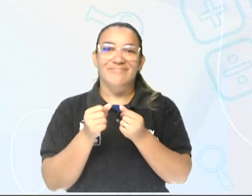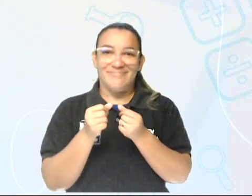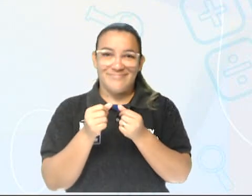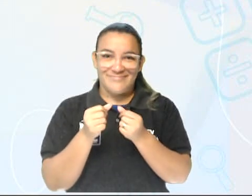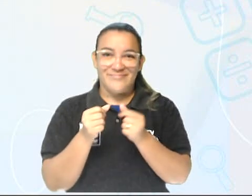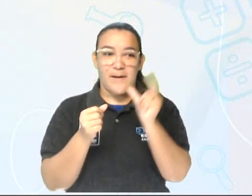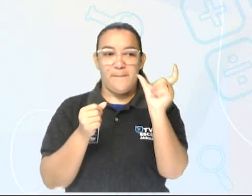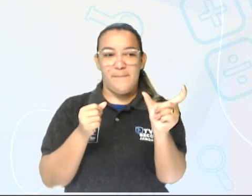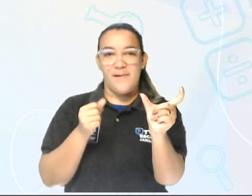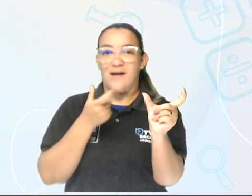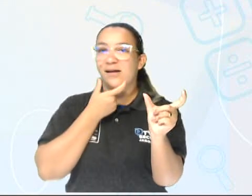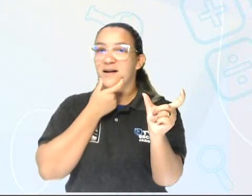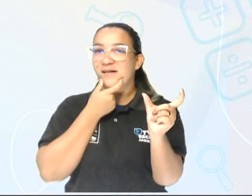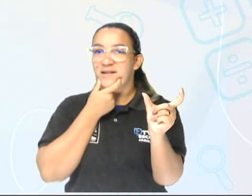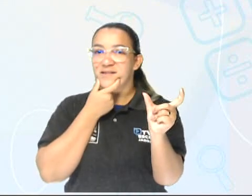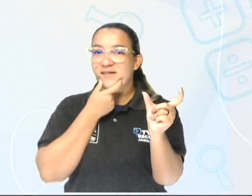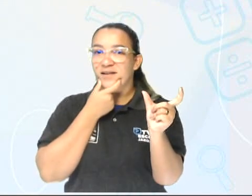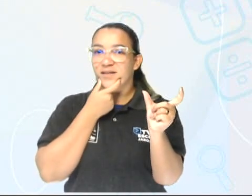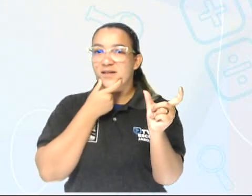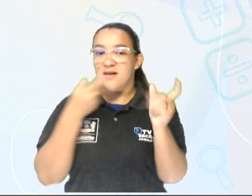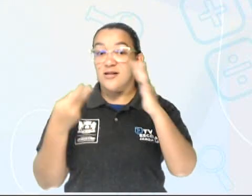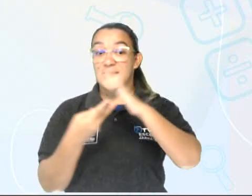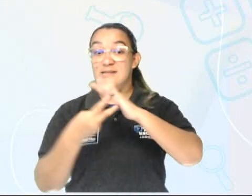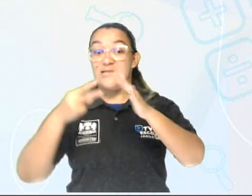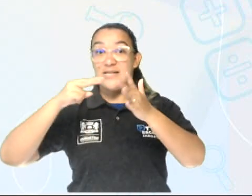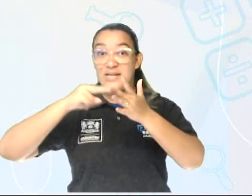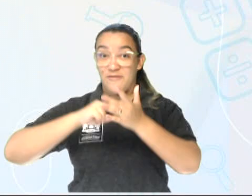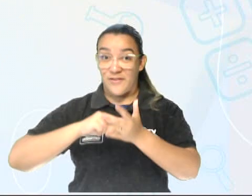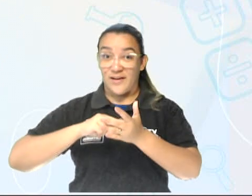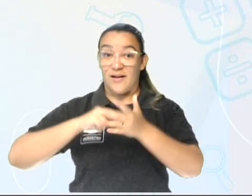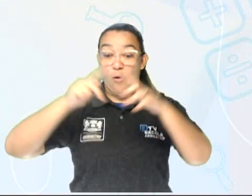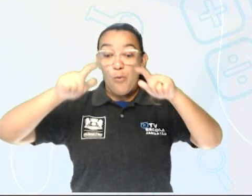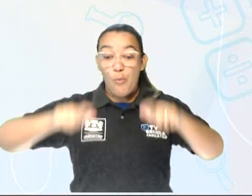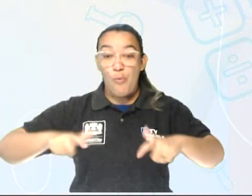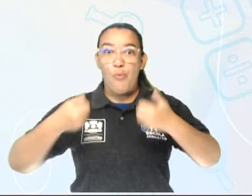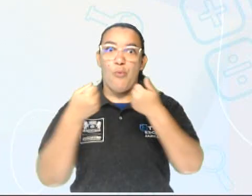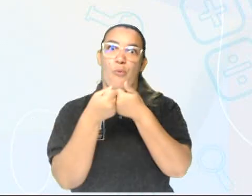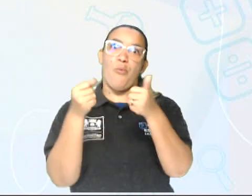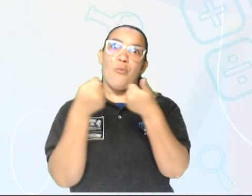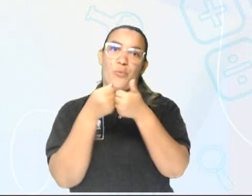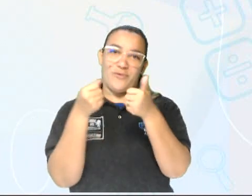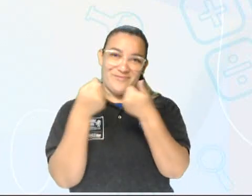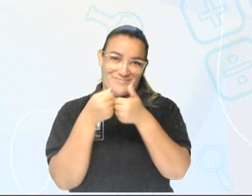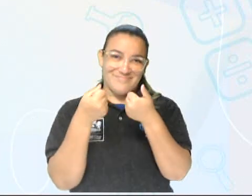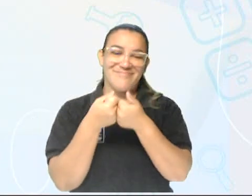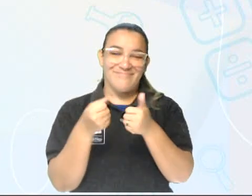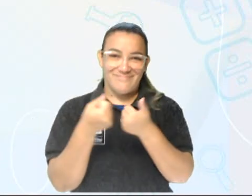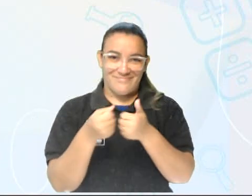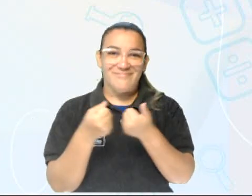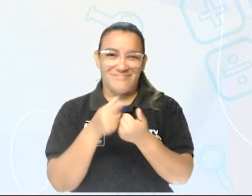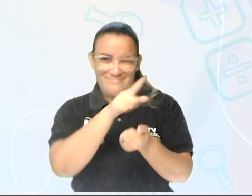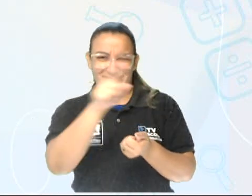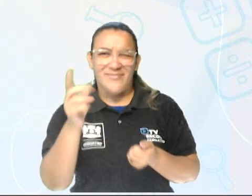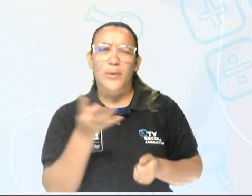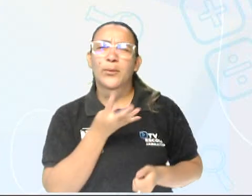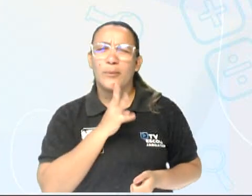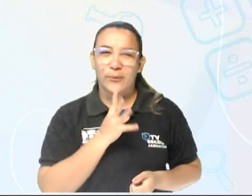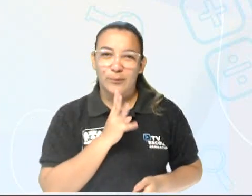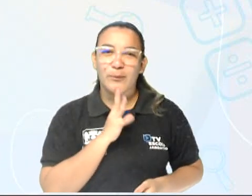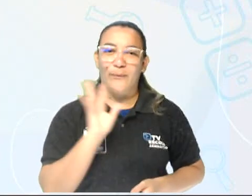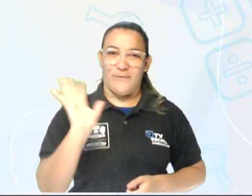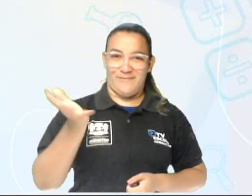Bus Stop, né? Bus, que significa ônibus, e Stop, que significa parar,